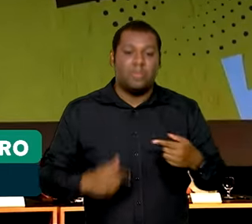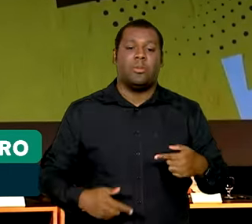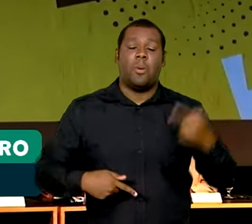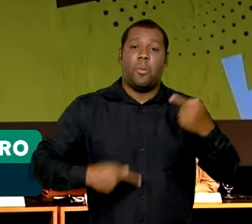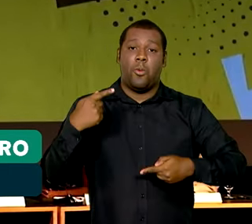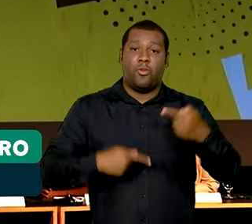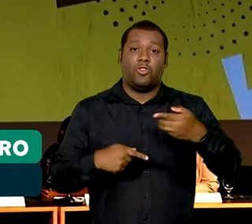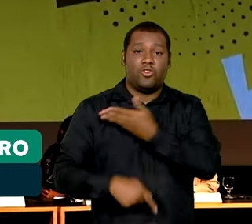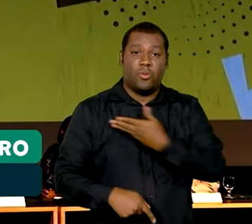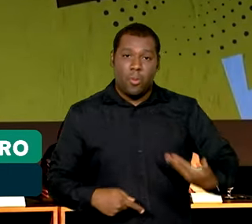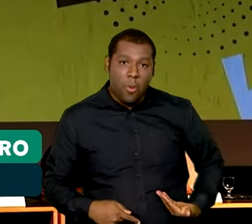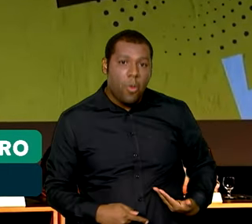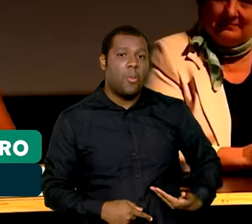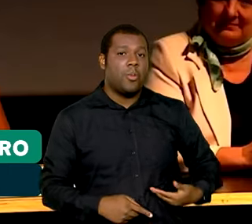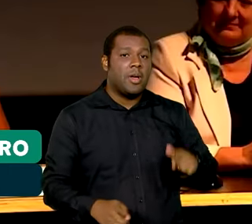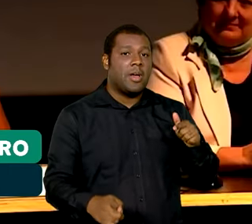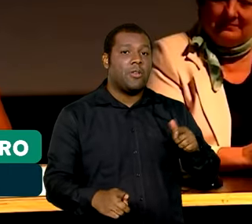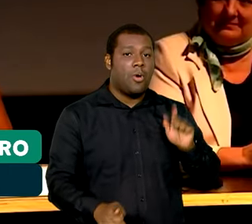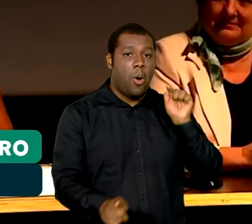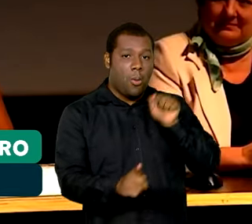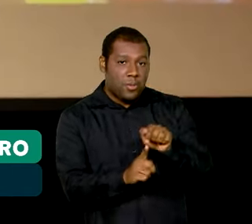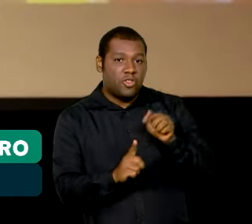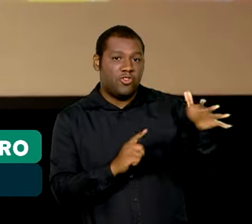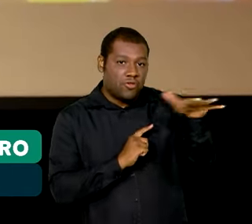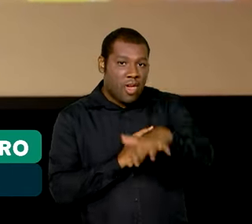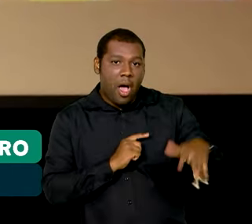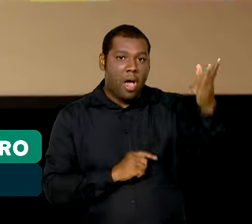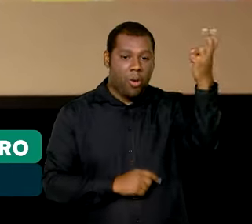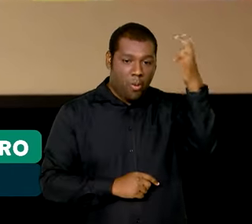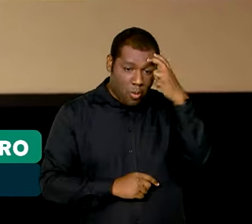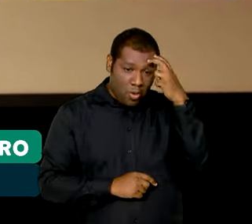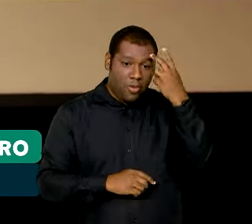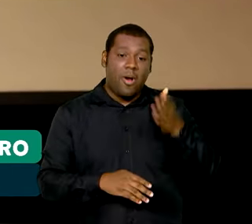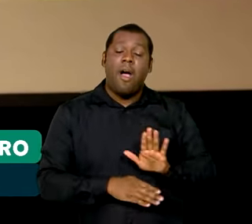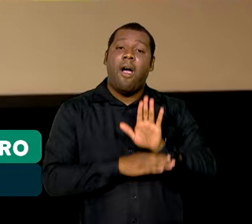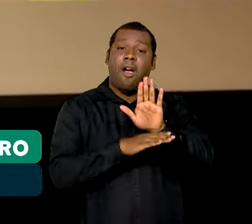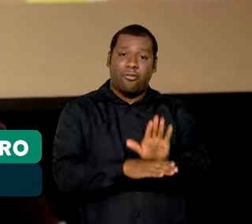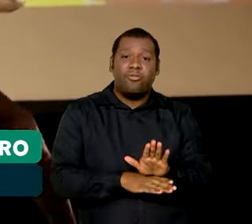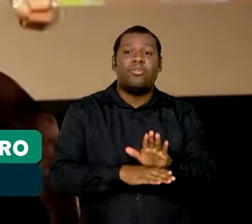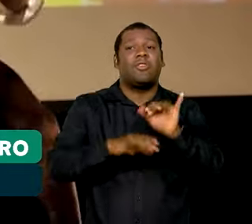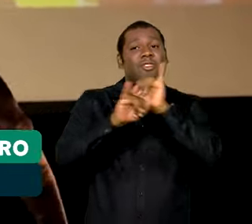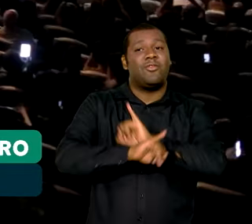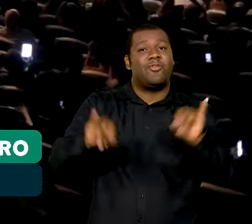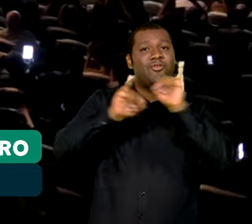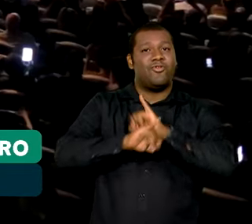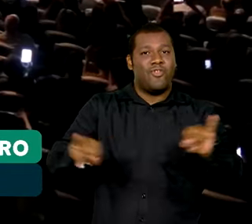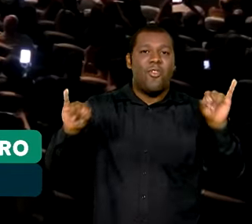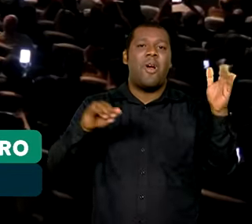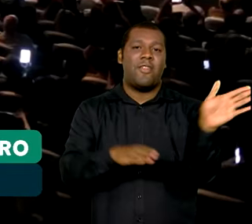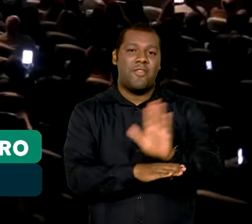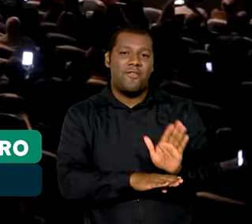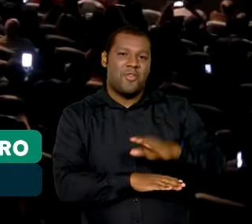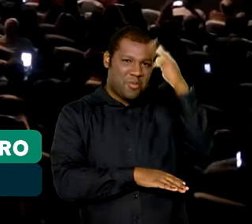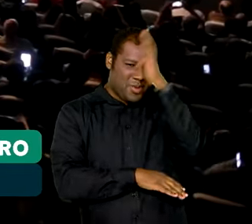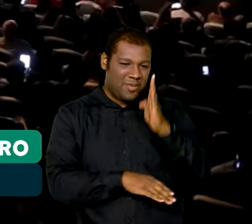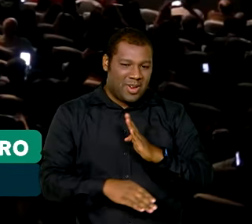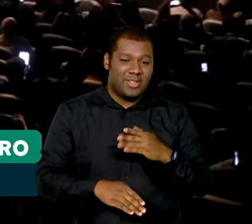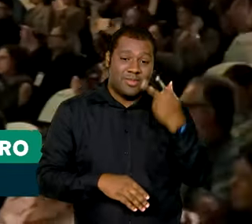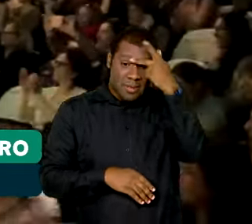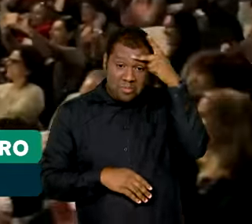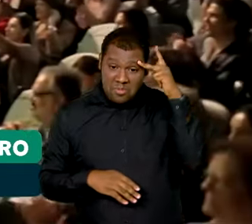públicas direcionadas ao setor cultural também contribuíram para a divulgação e o crescimento de